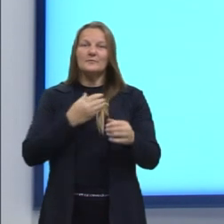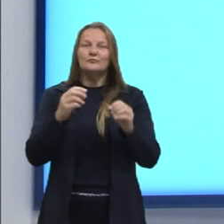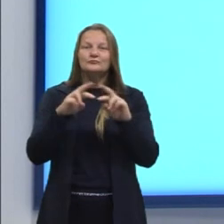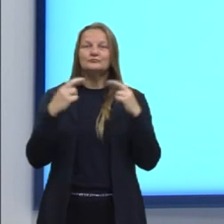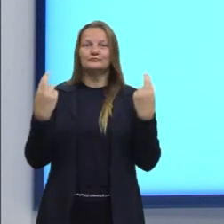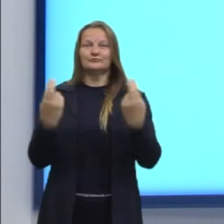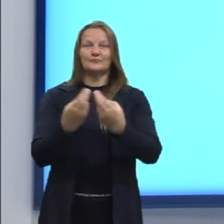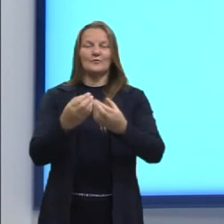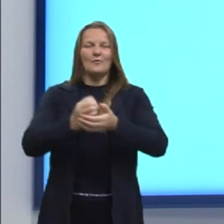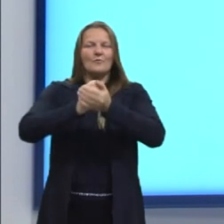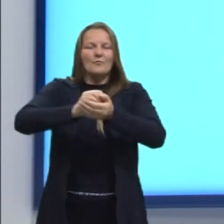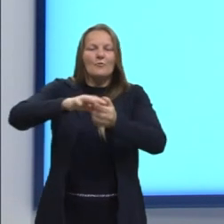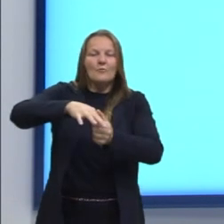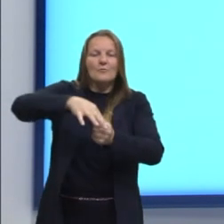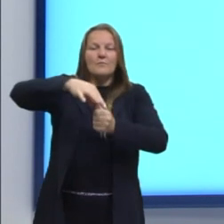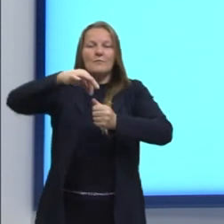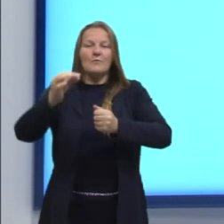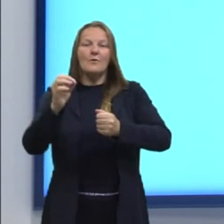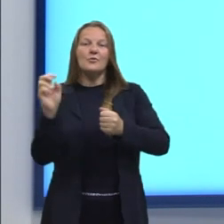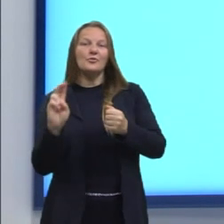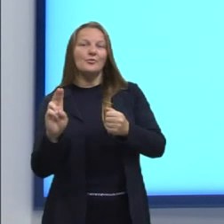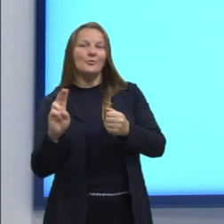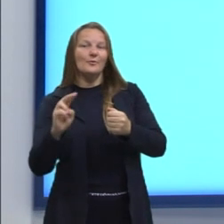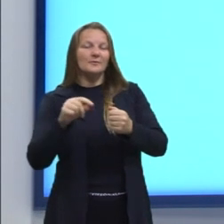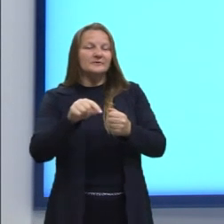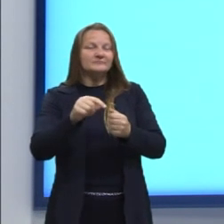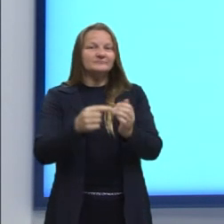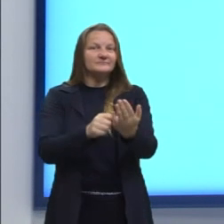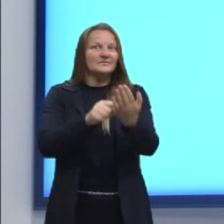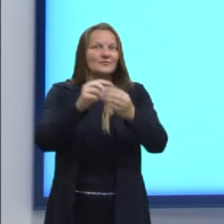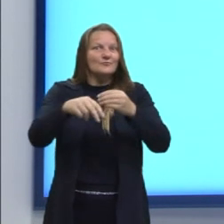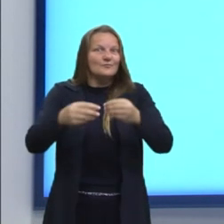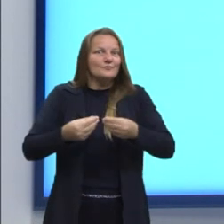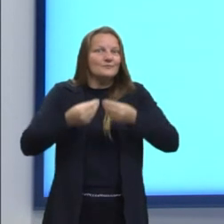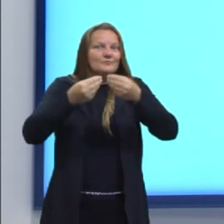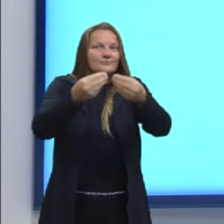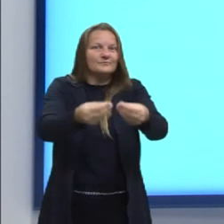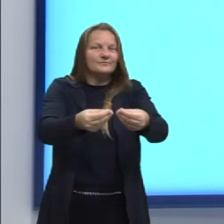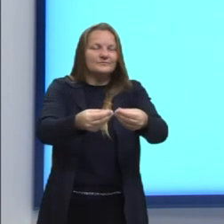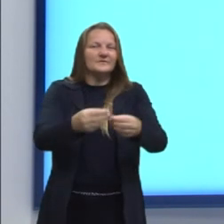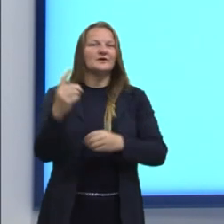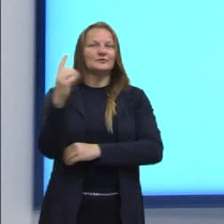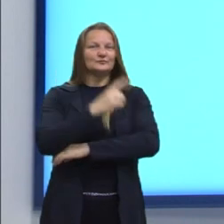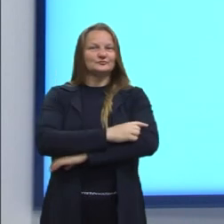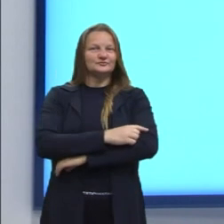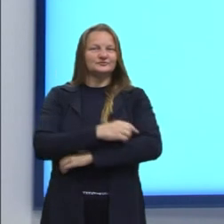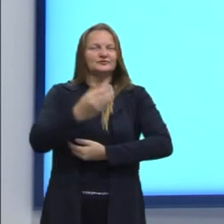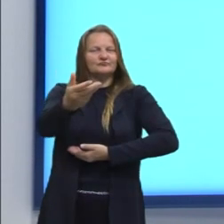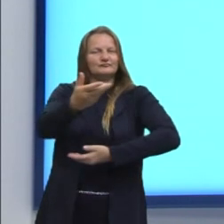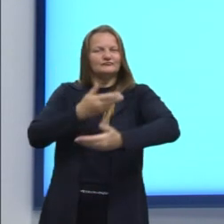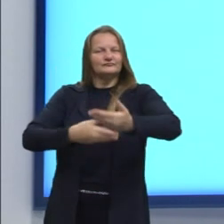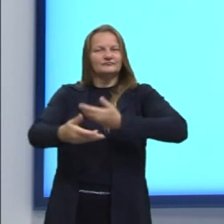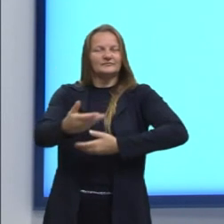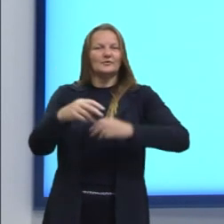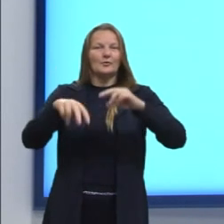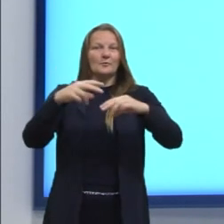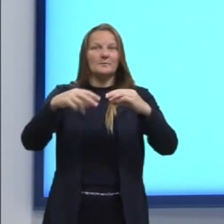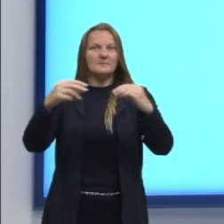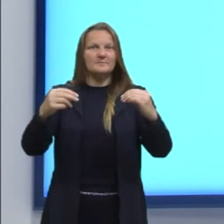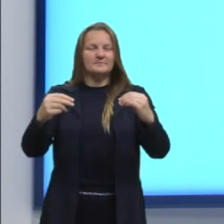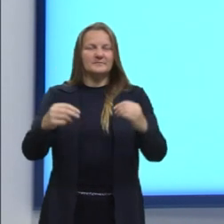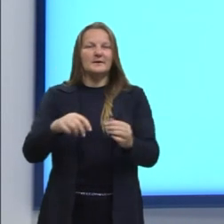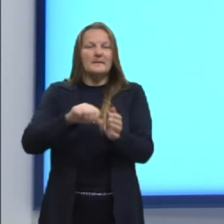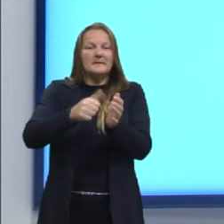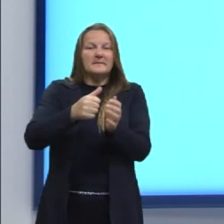deles sorteia o nome da pessoa que irá presentear. No dia da troca de presentes, uma primeira